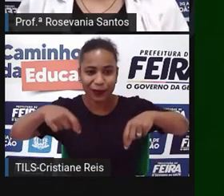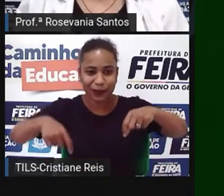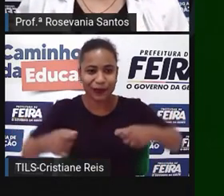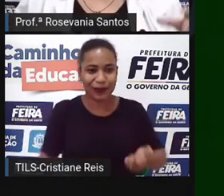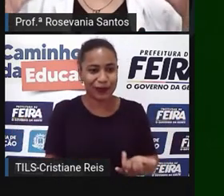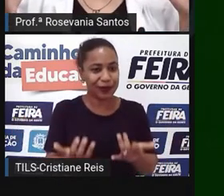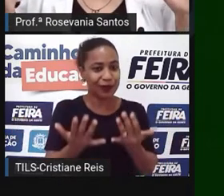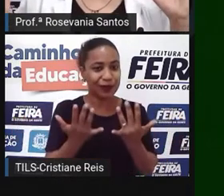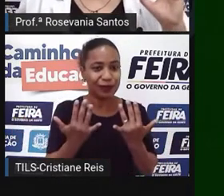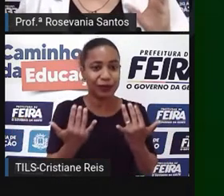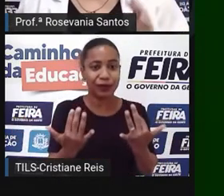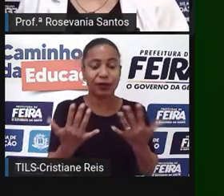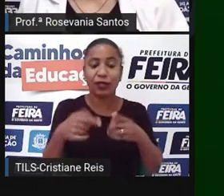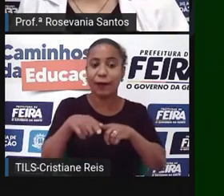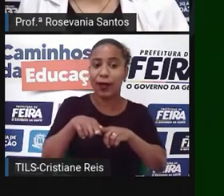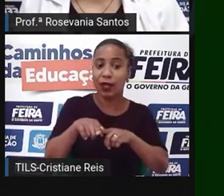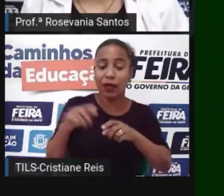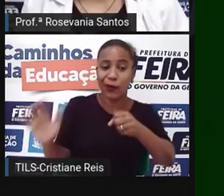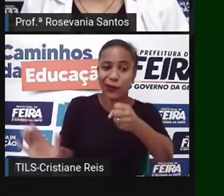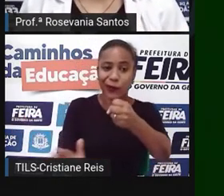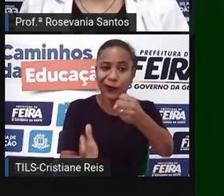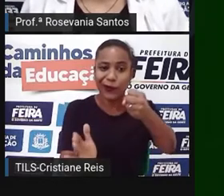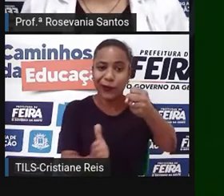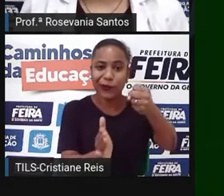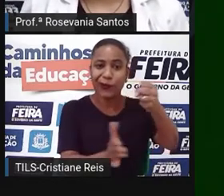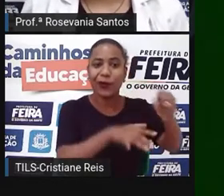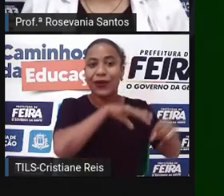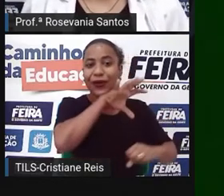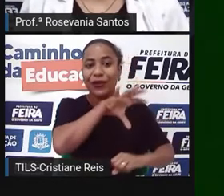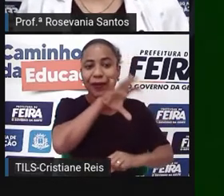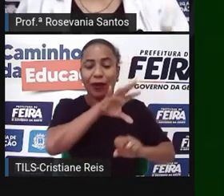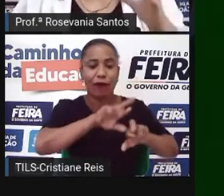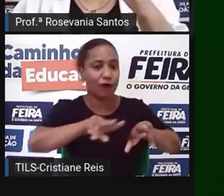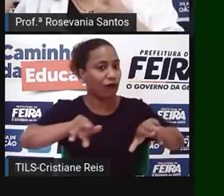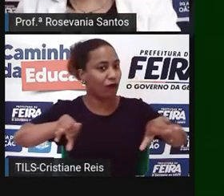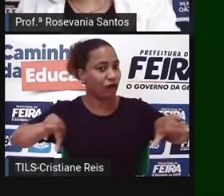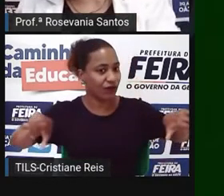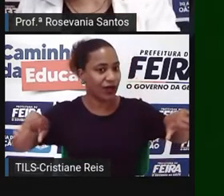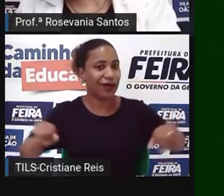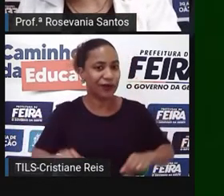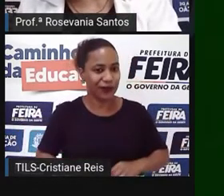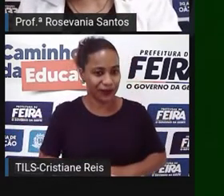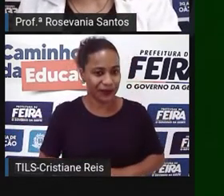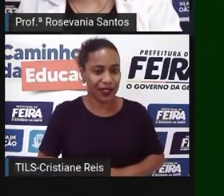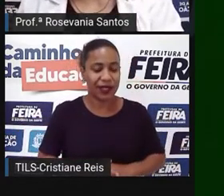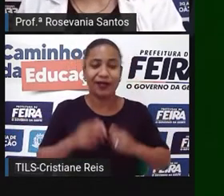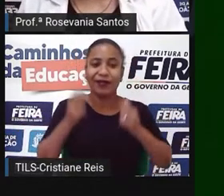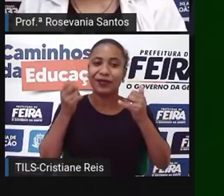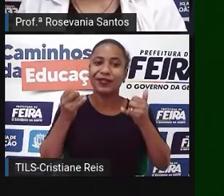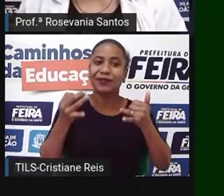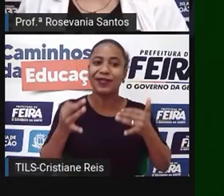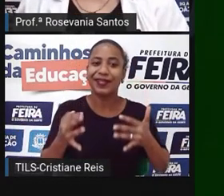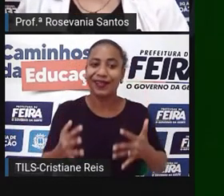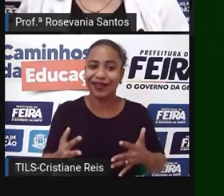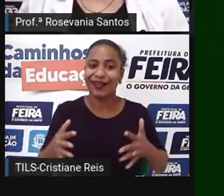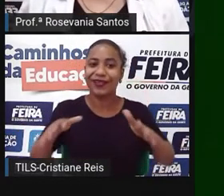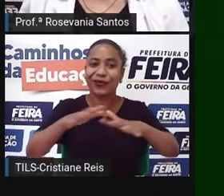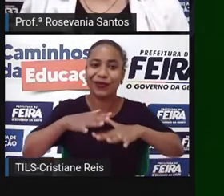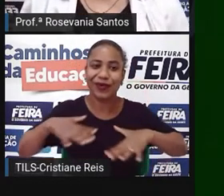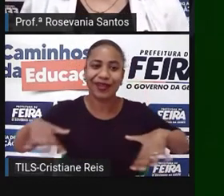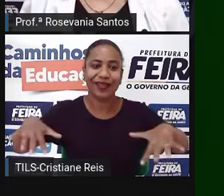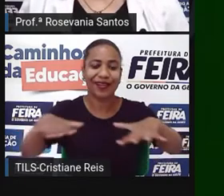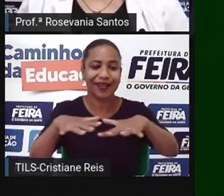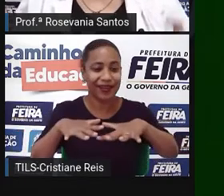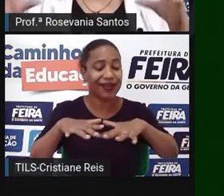extrativismo, elas também têm suas características variadas. Então, nós vamos observar áreas que essas